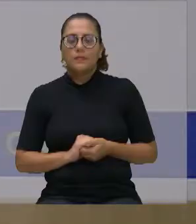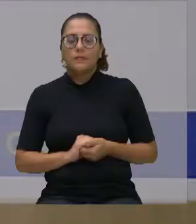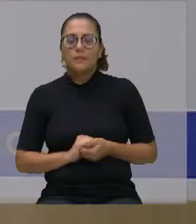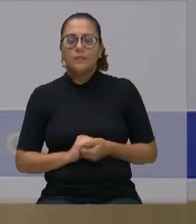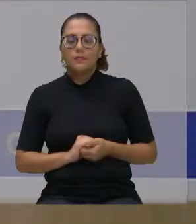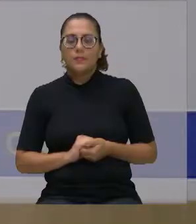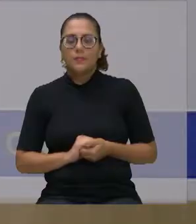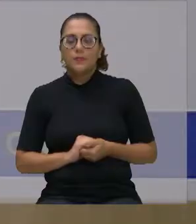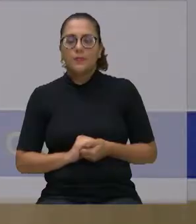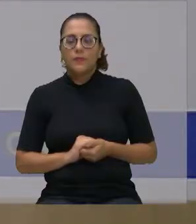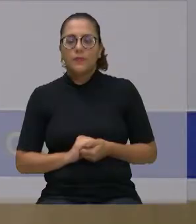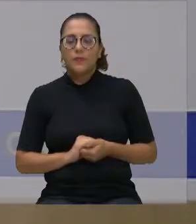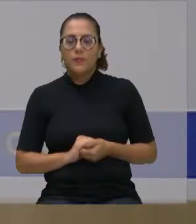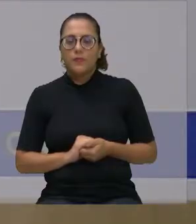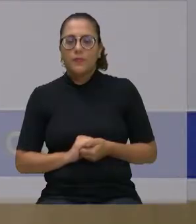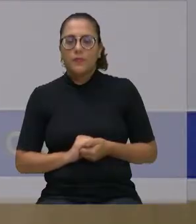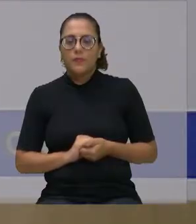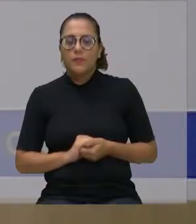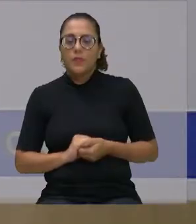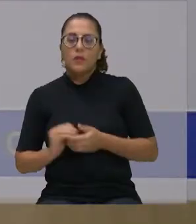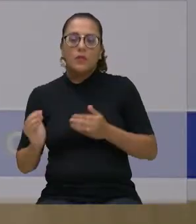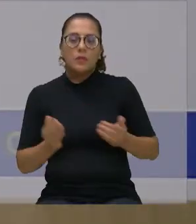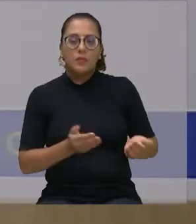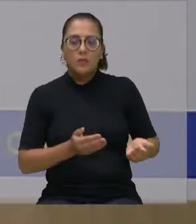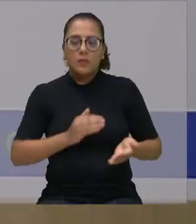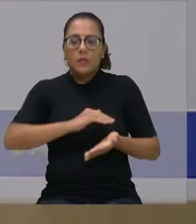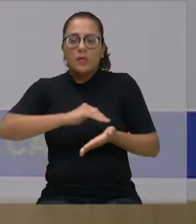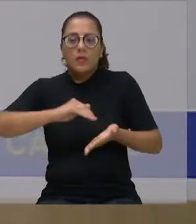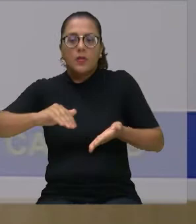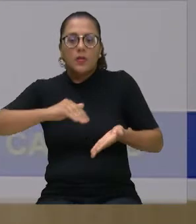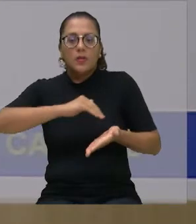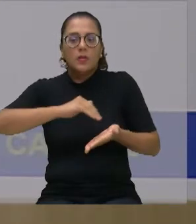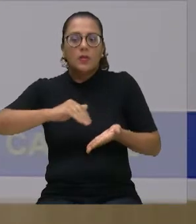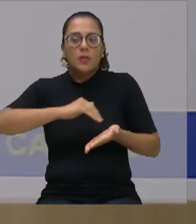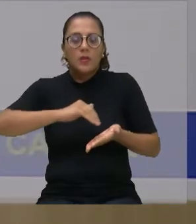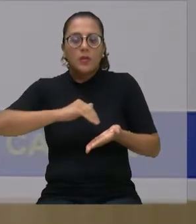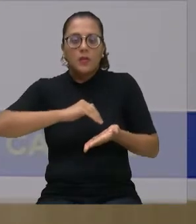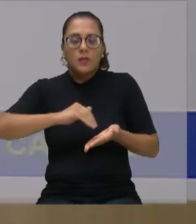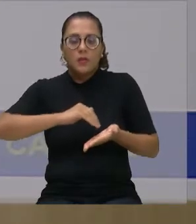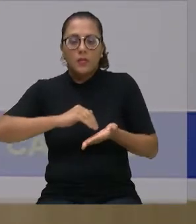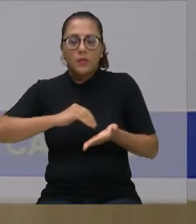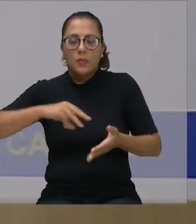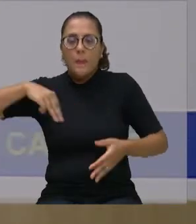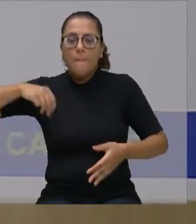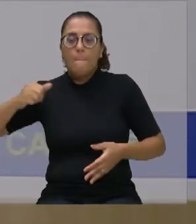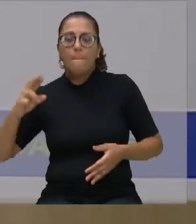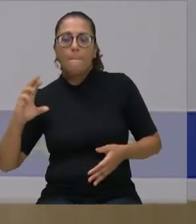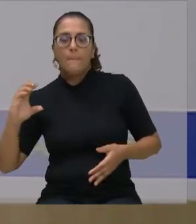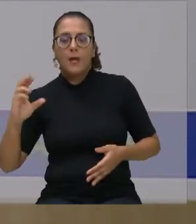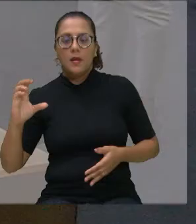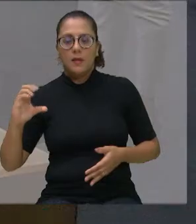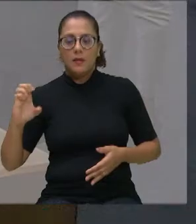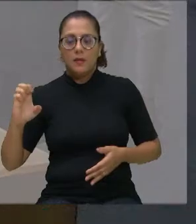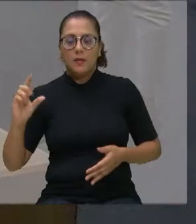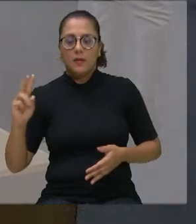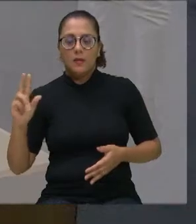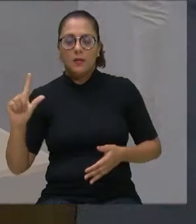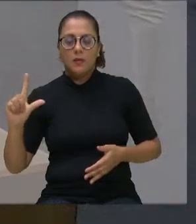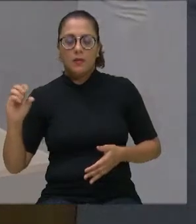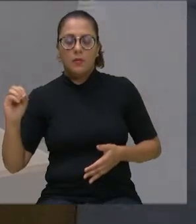Convoco o senhor secretário vereador Marcelo Garcia para fazer verificação de presença.